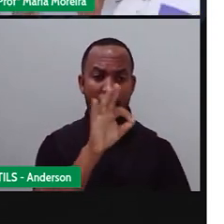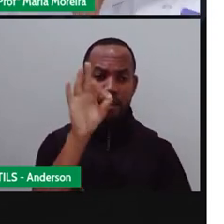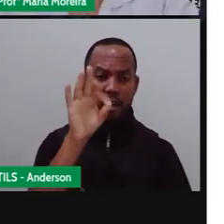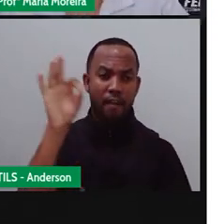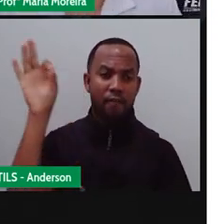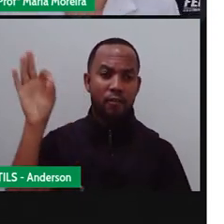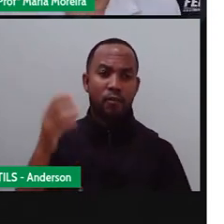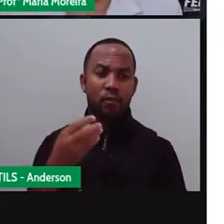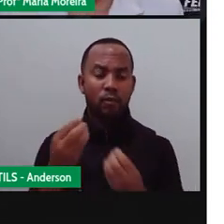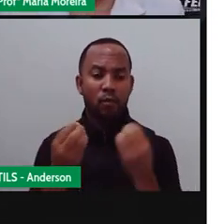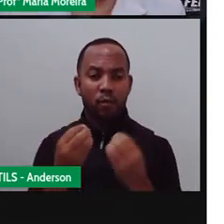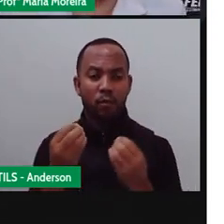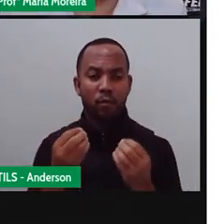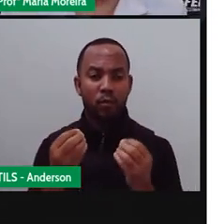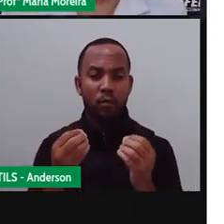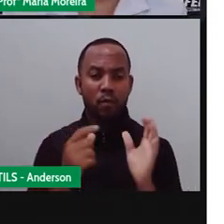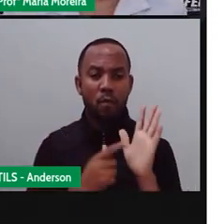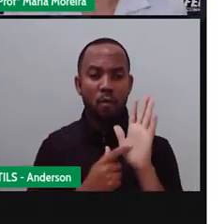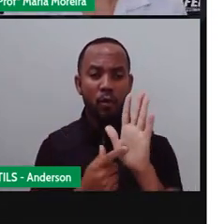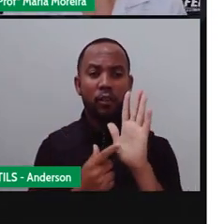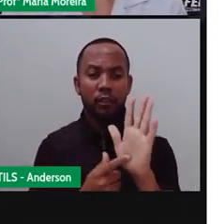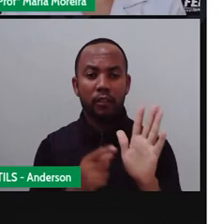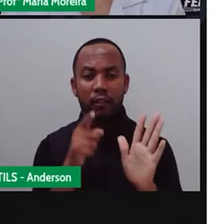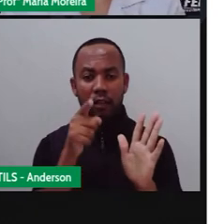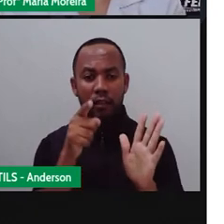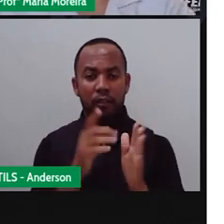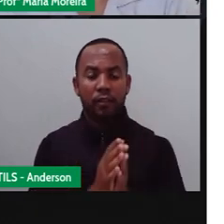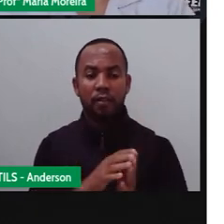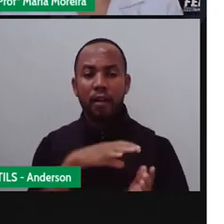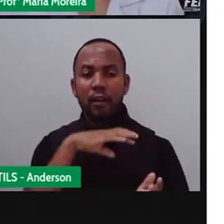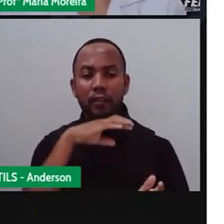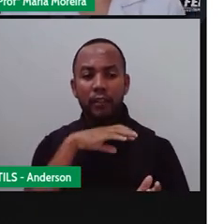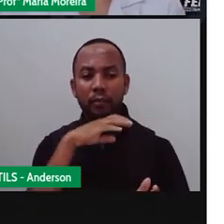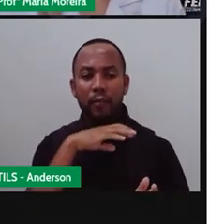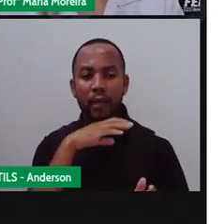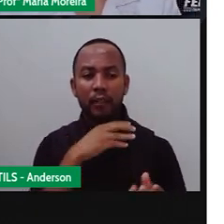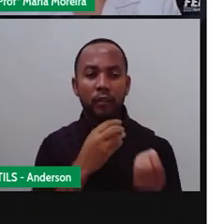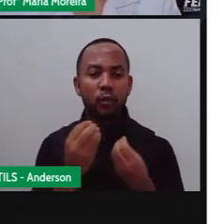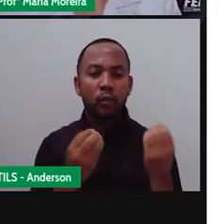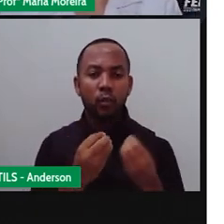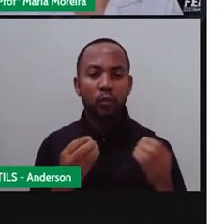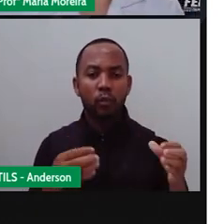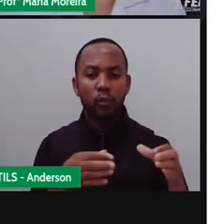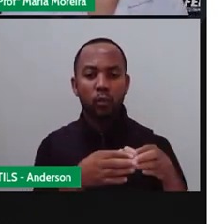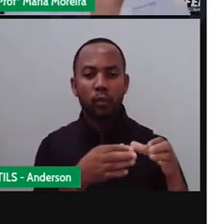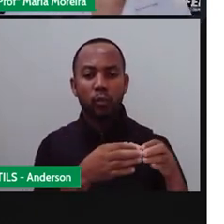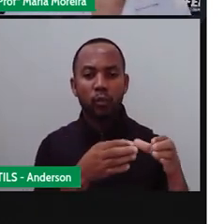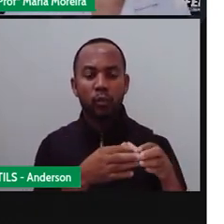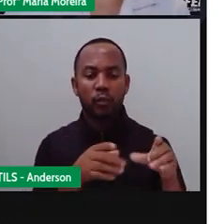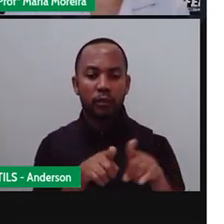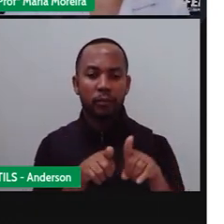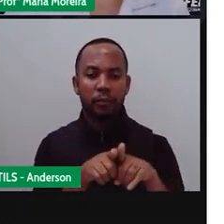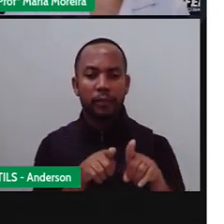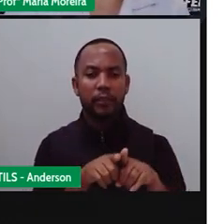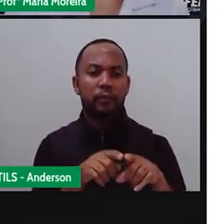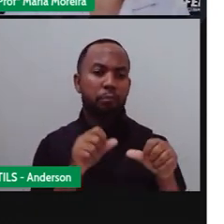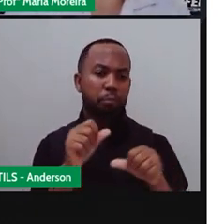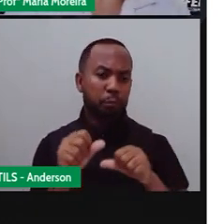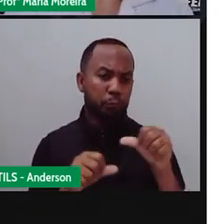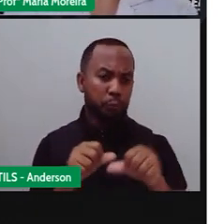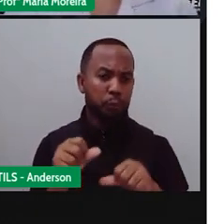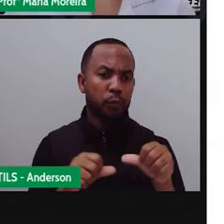esse gráfico que tá aparecendo aí pra vocês, né? Os animais preferidos da turma W. A Pro acabou mudando aqui o